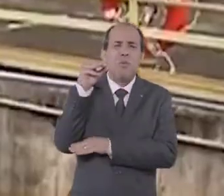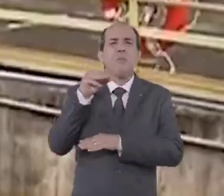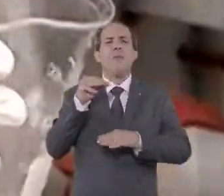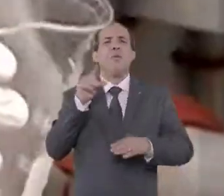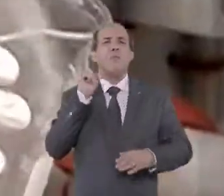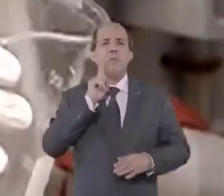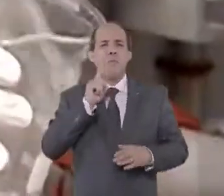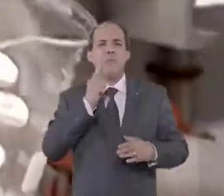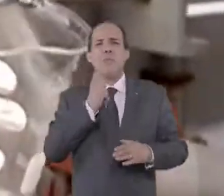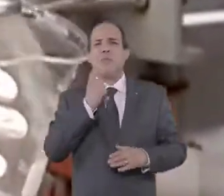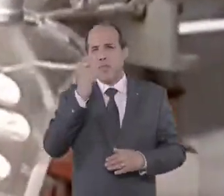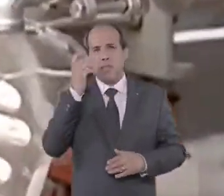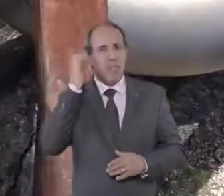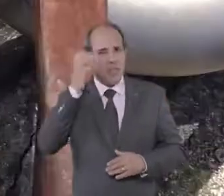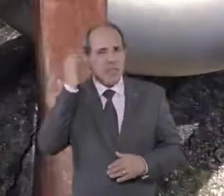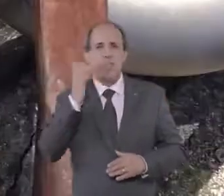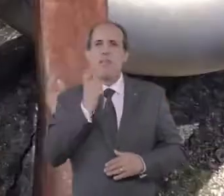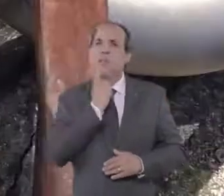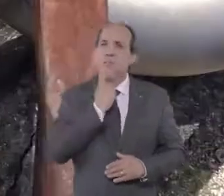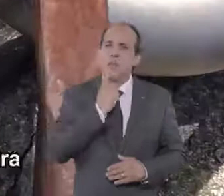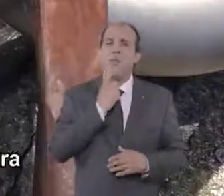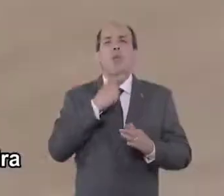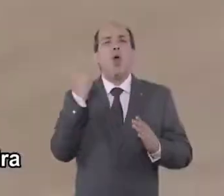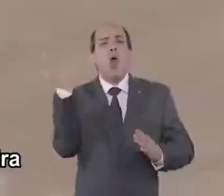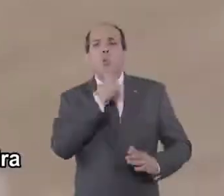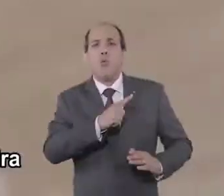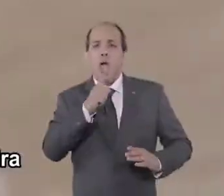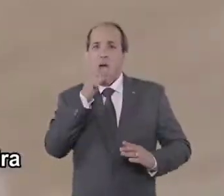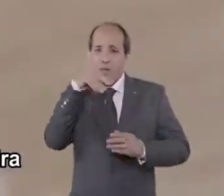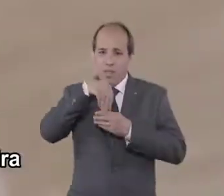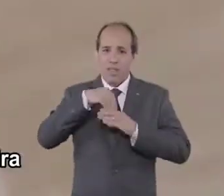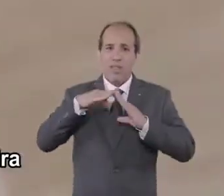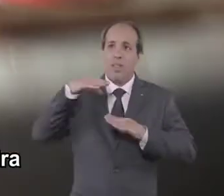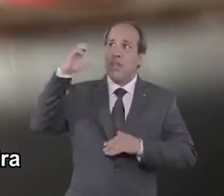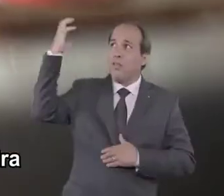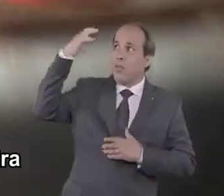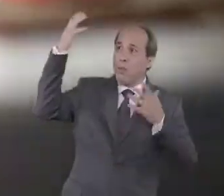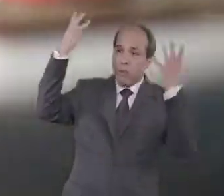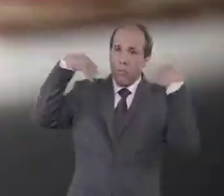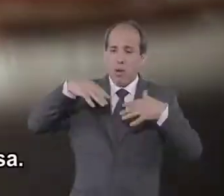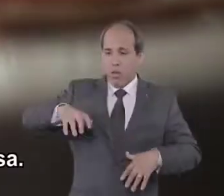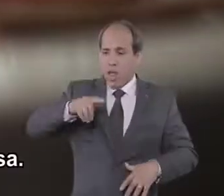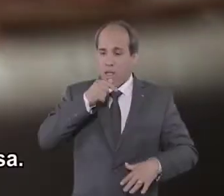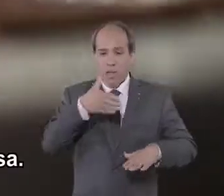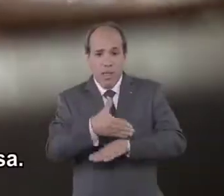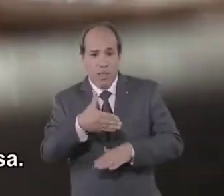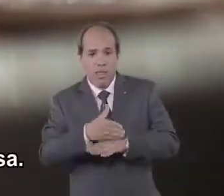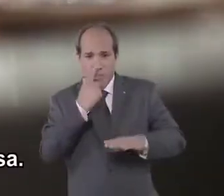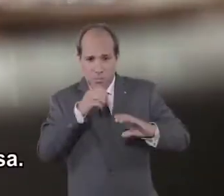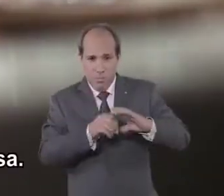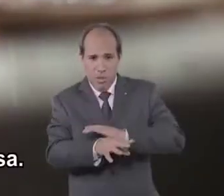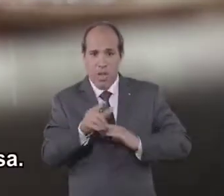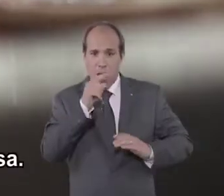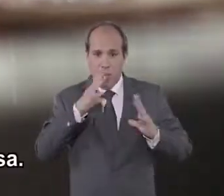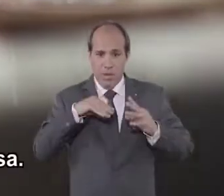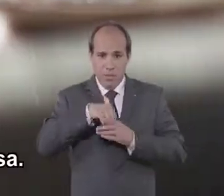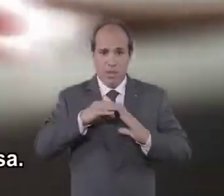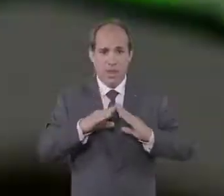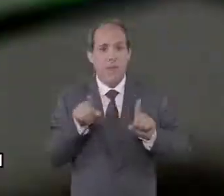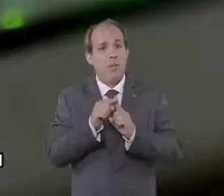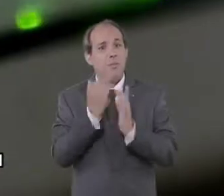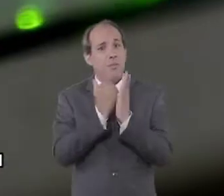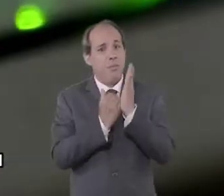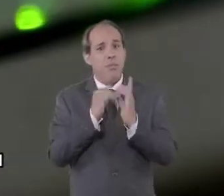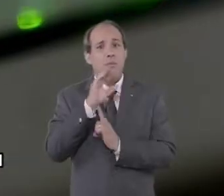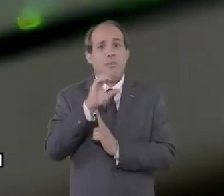Sorocaba, Mogi das Cruzes e Santo André, que passaram a ter água na torneira e acesso a saneamento básico em casa.